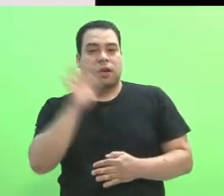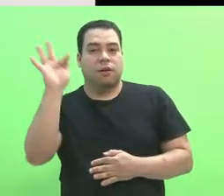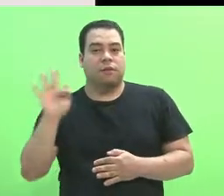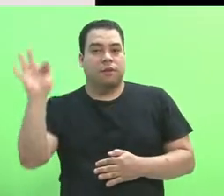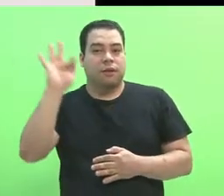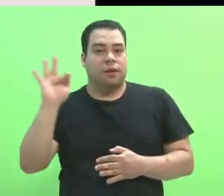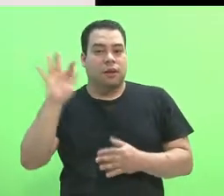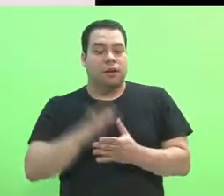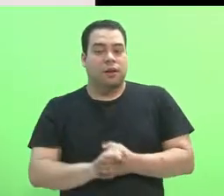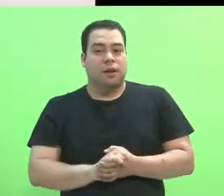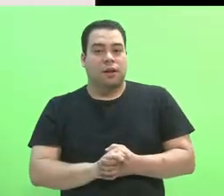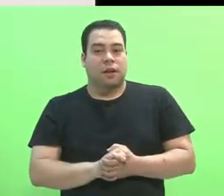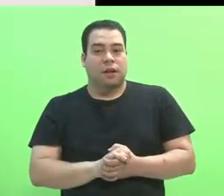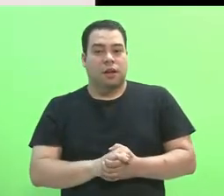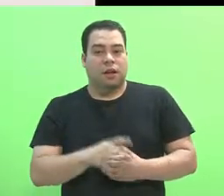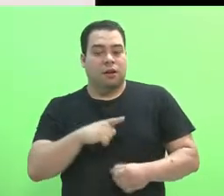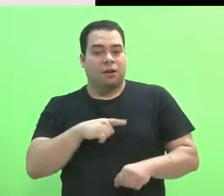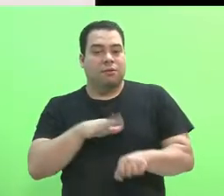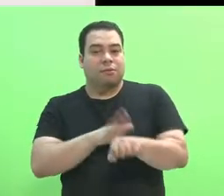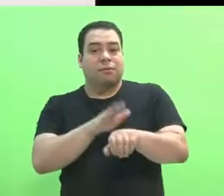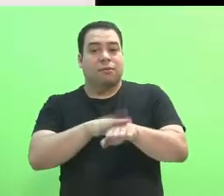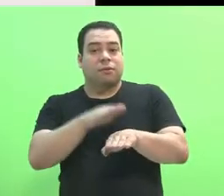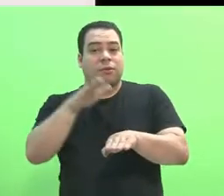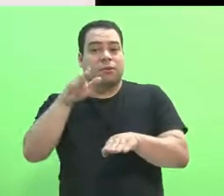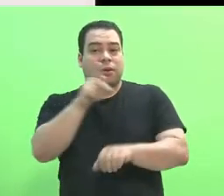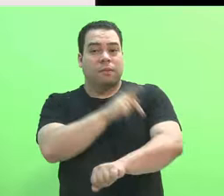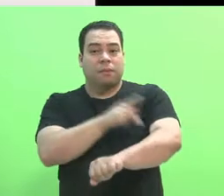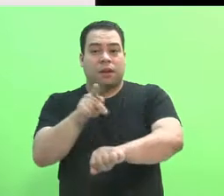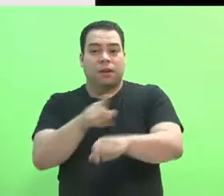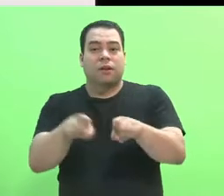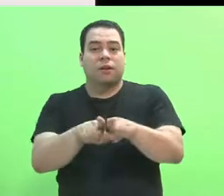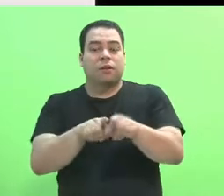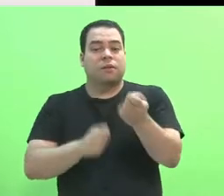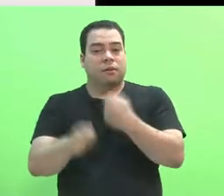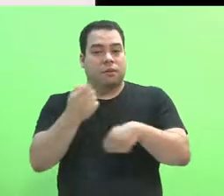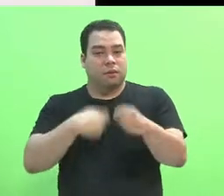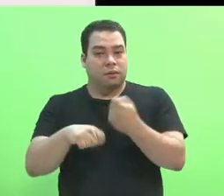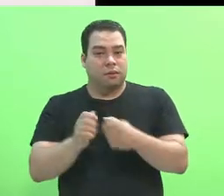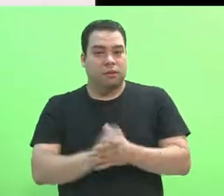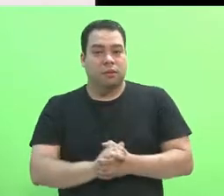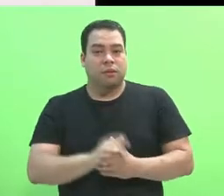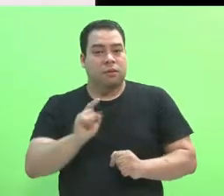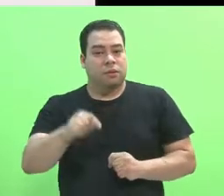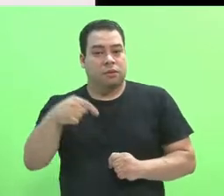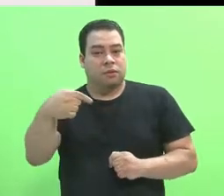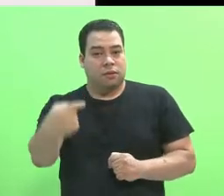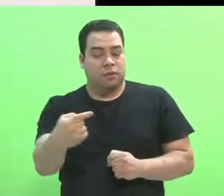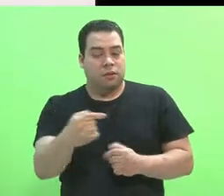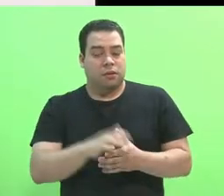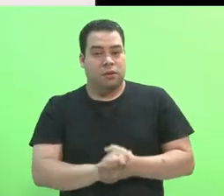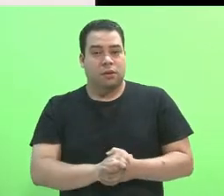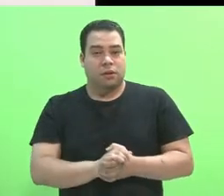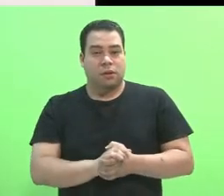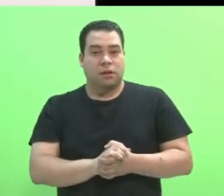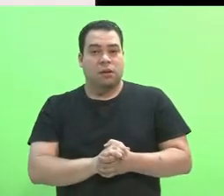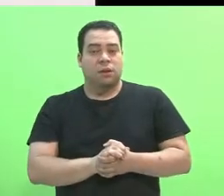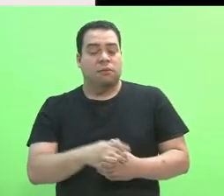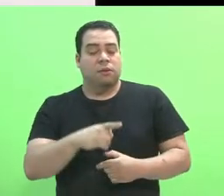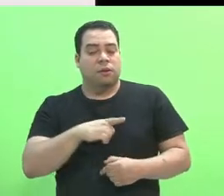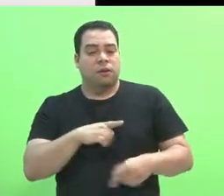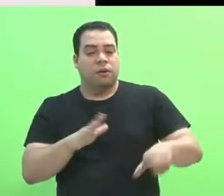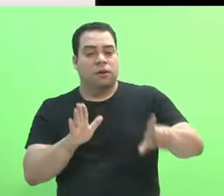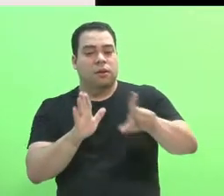pedagógica e administrativa. Pouco depois, o ensino técnico ganhou um novo status, a fixação por lei